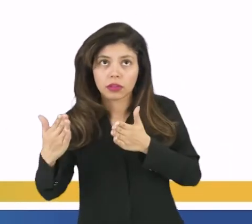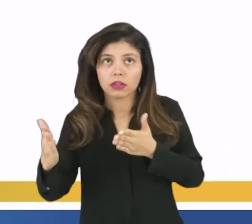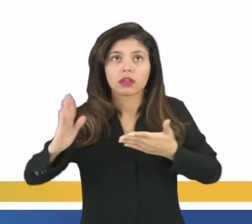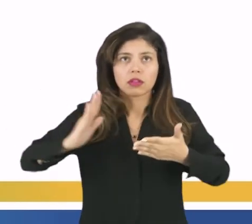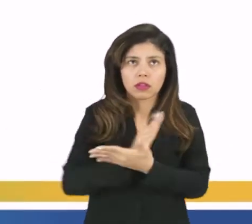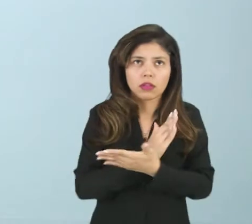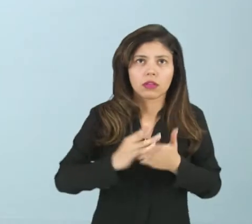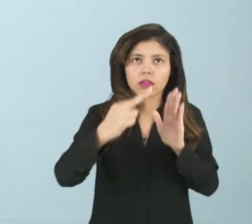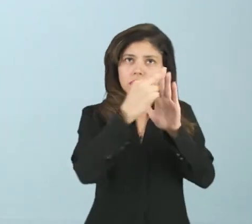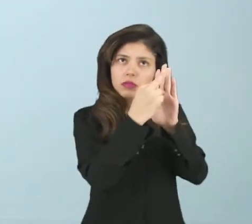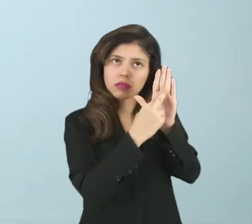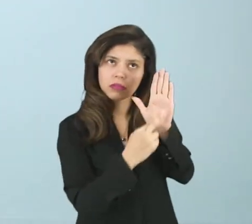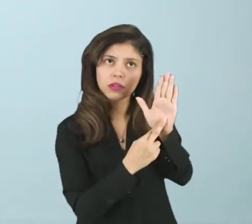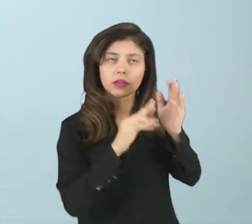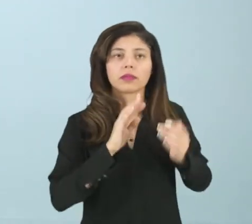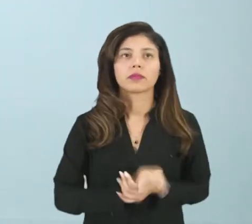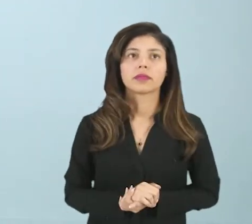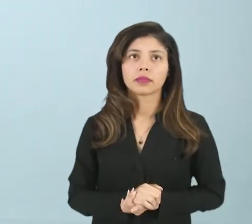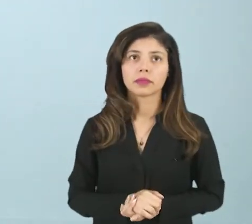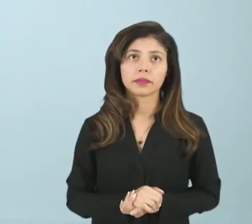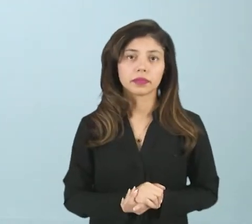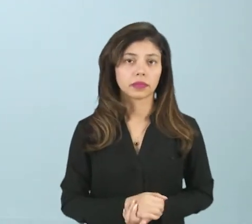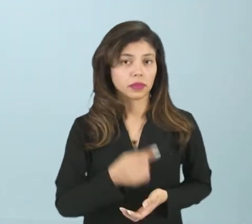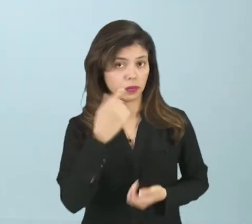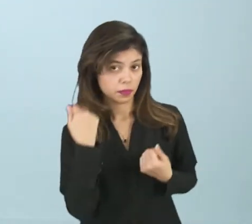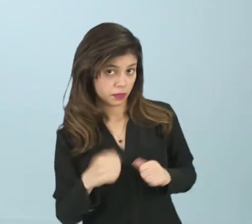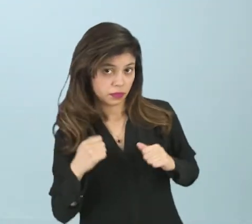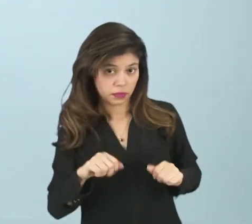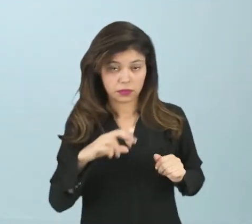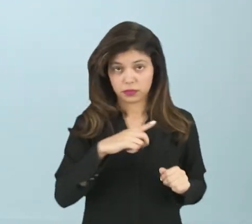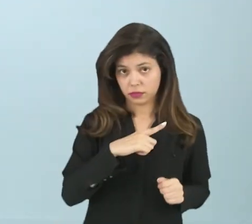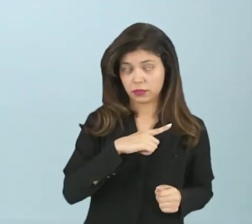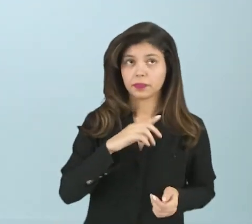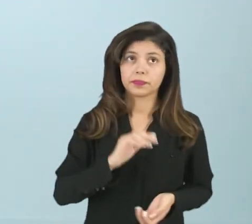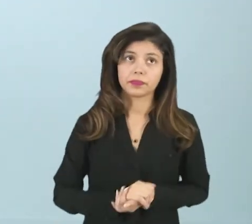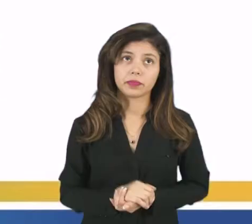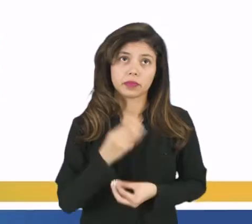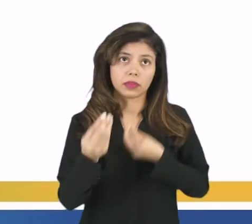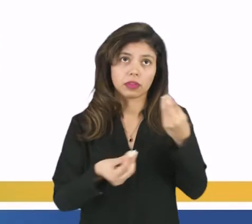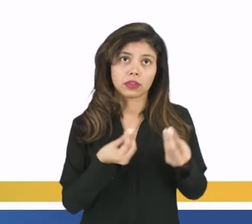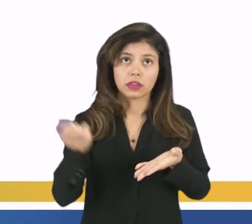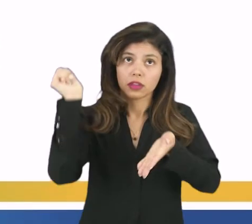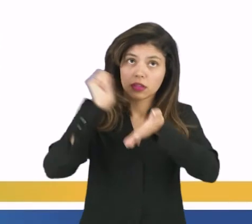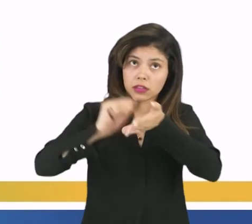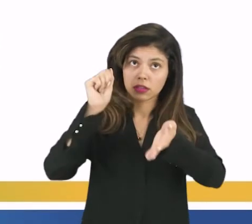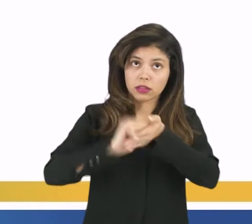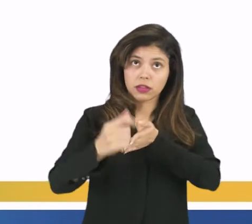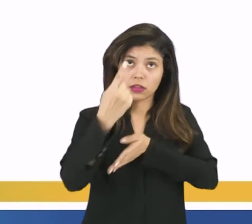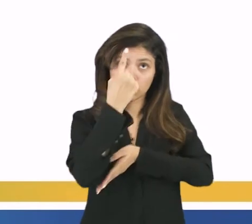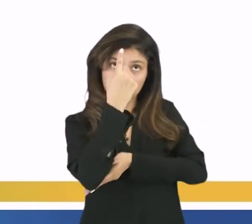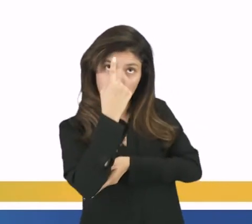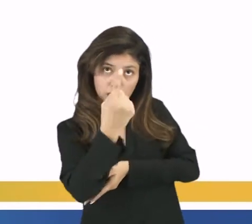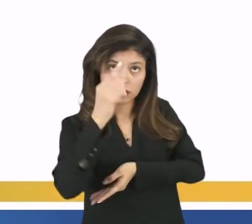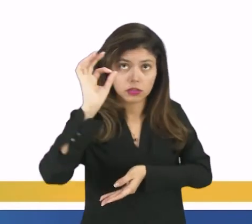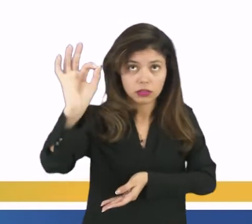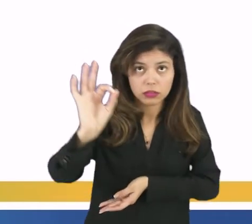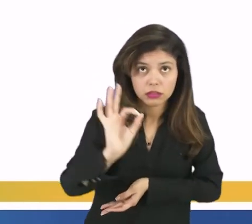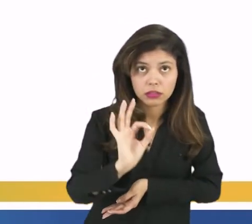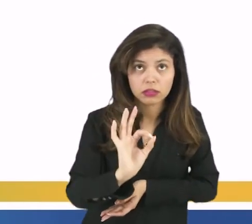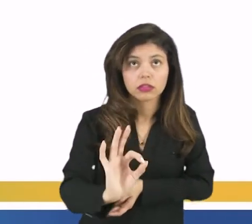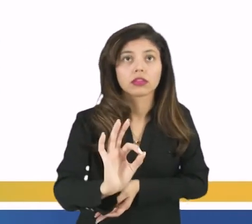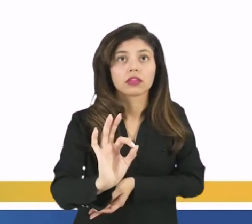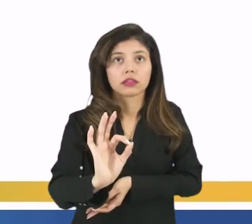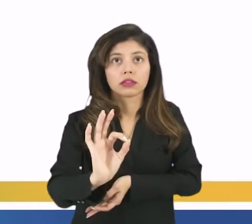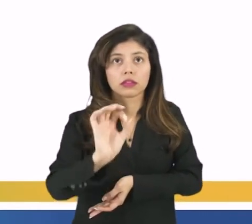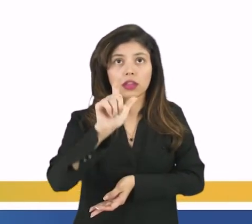comissões, seja avaliado, e ele precisar seguir algumas regras, como ter assinatura de pelo menos 1